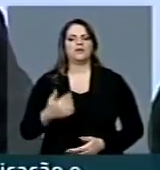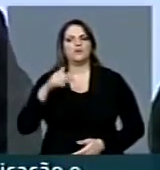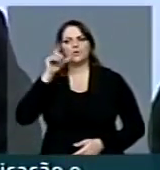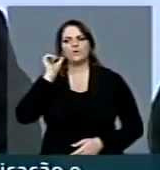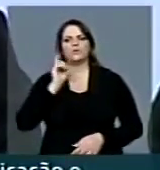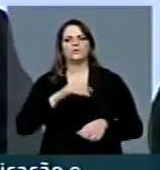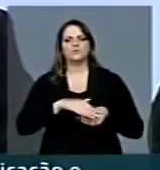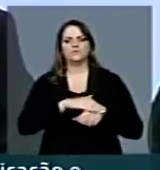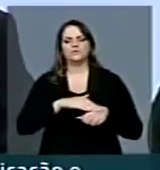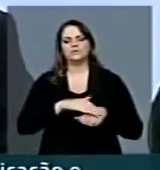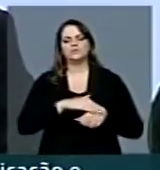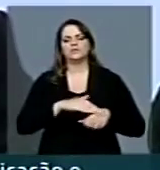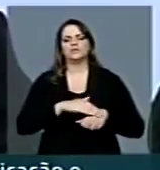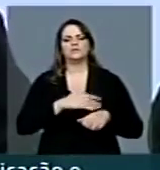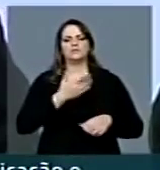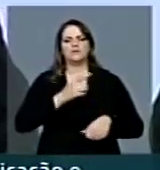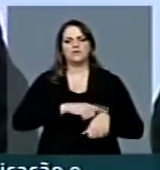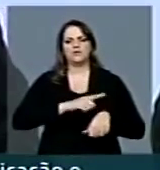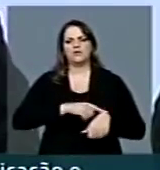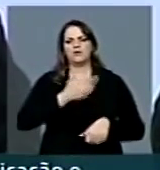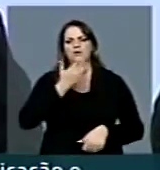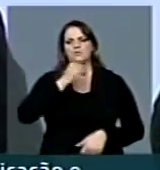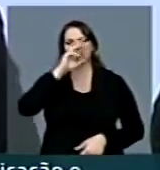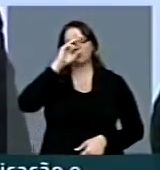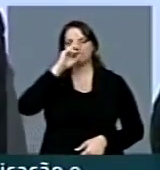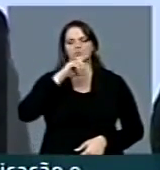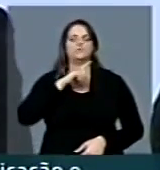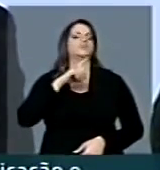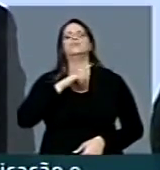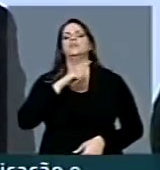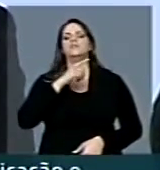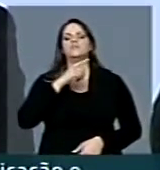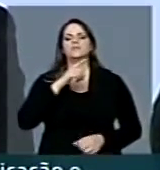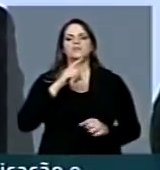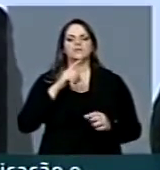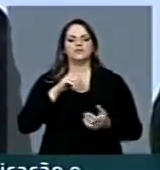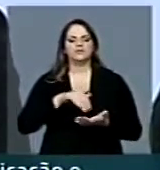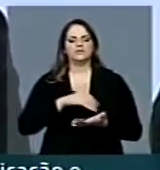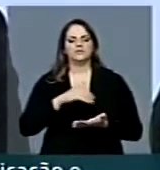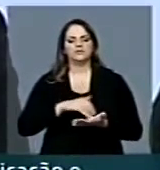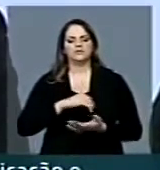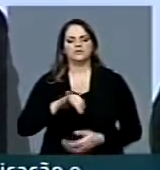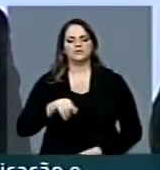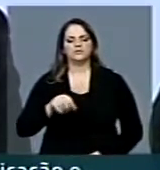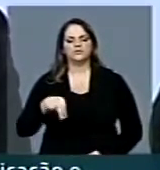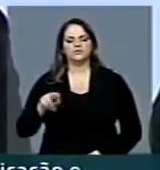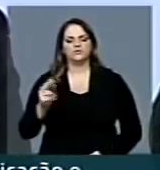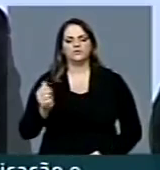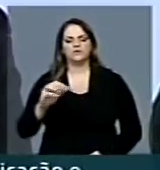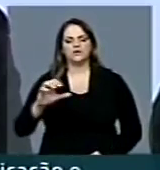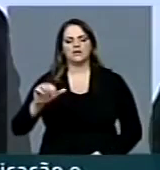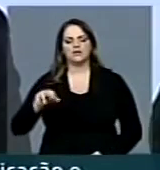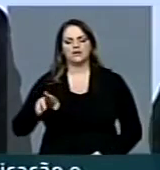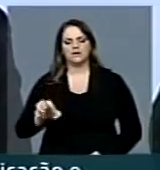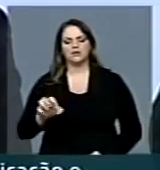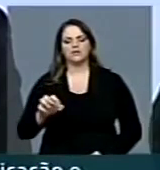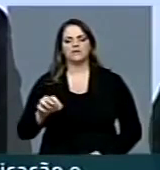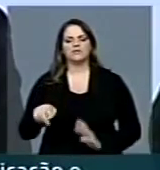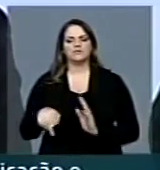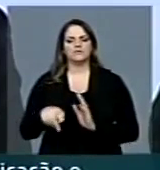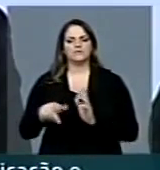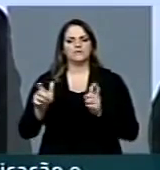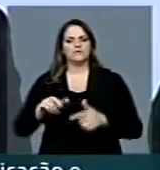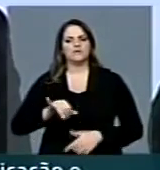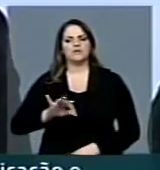que foi dado ao secretário John Kerr, lá no Itamaraty. Também, outra coisa